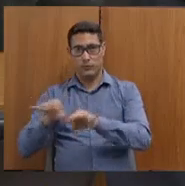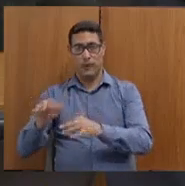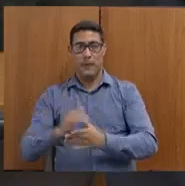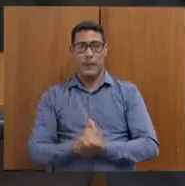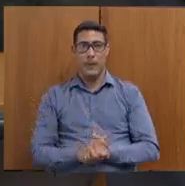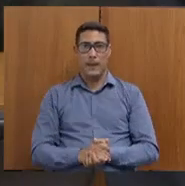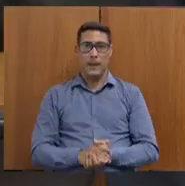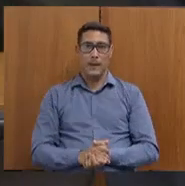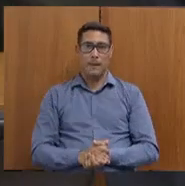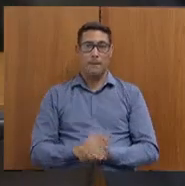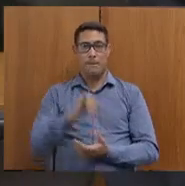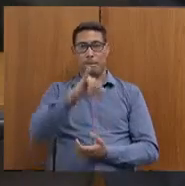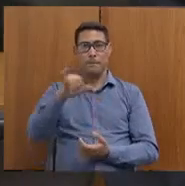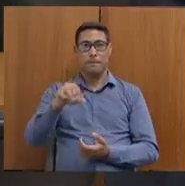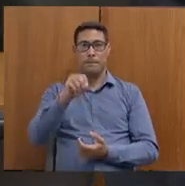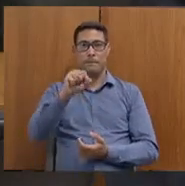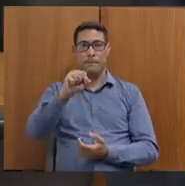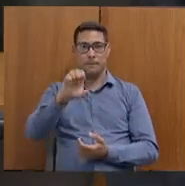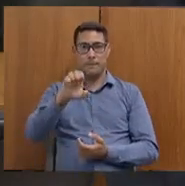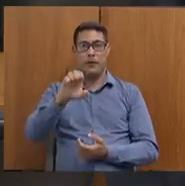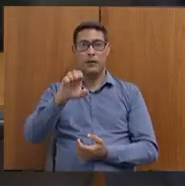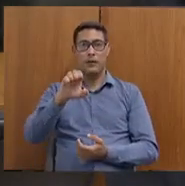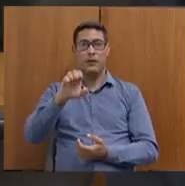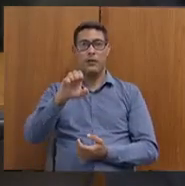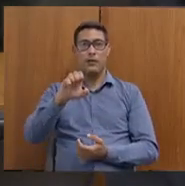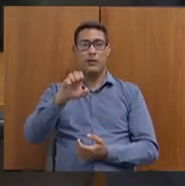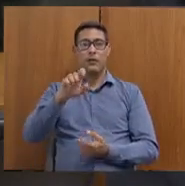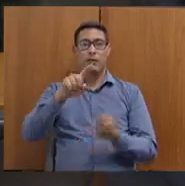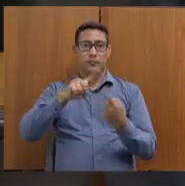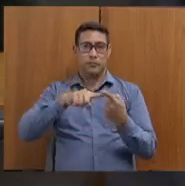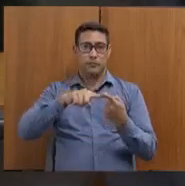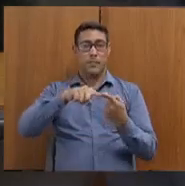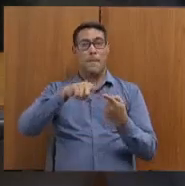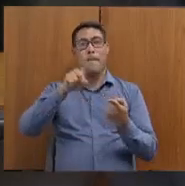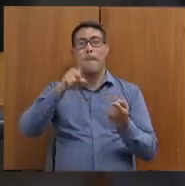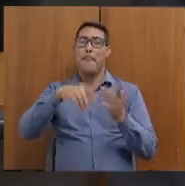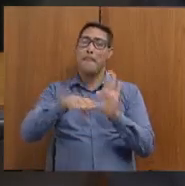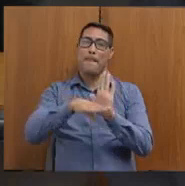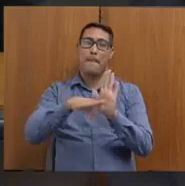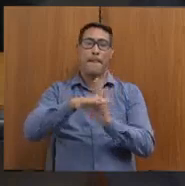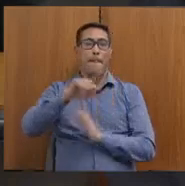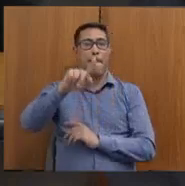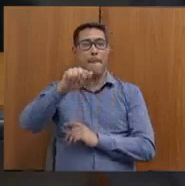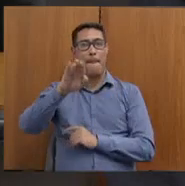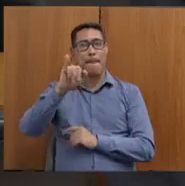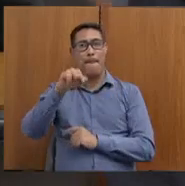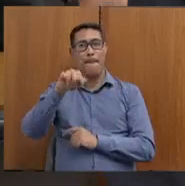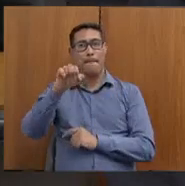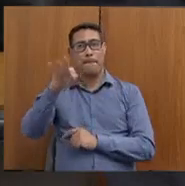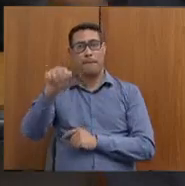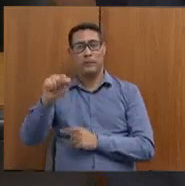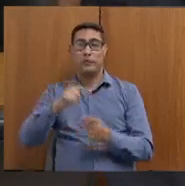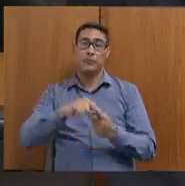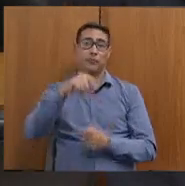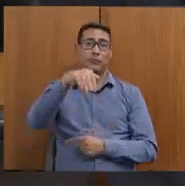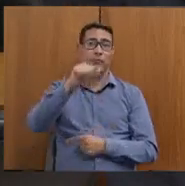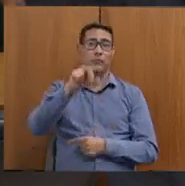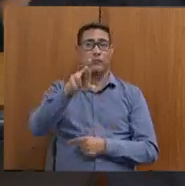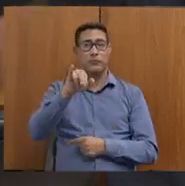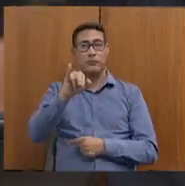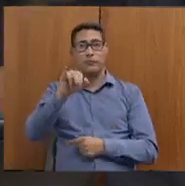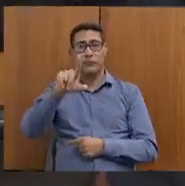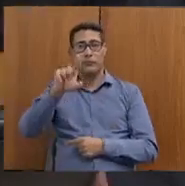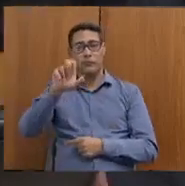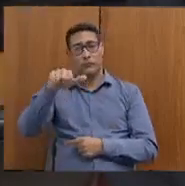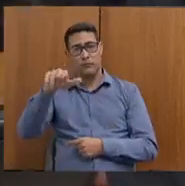José Soller de Figueiroa Neto, assessora de gabinete. Marilene Fabre Lima, assessora de